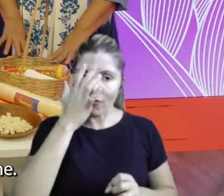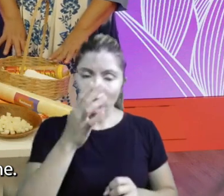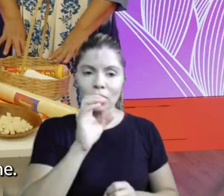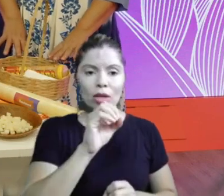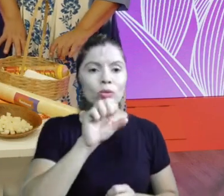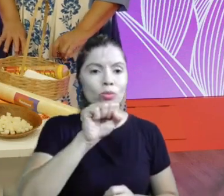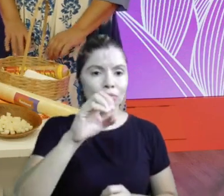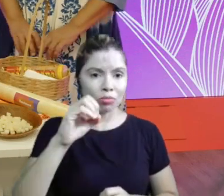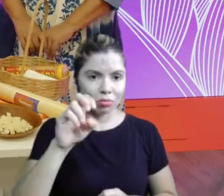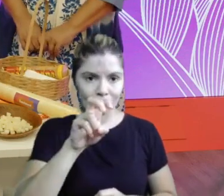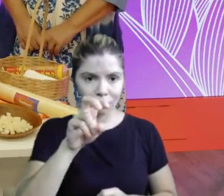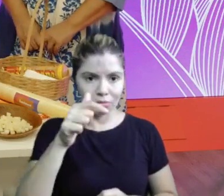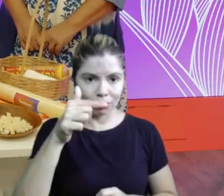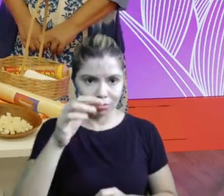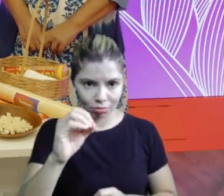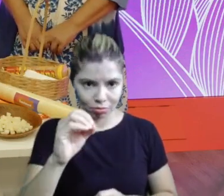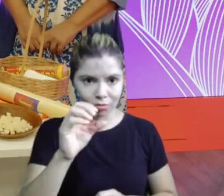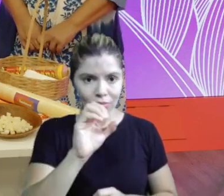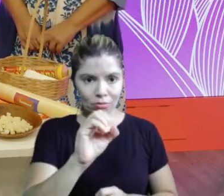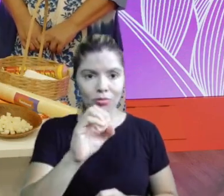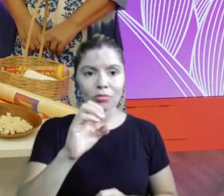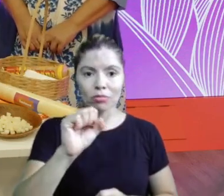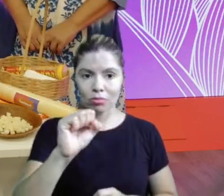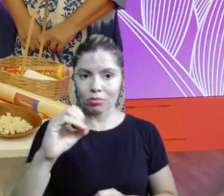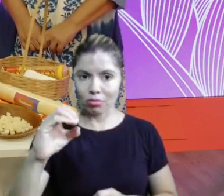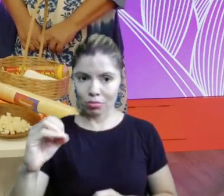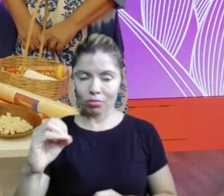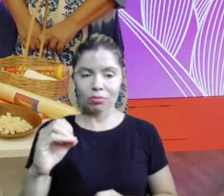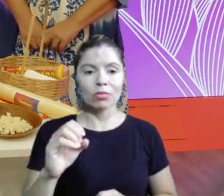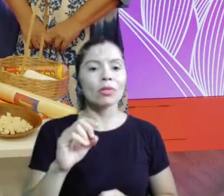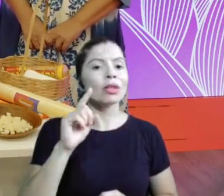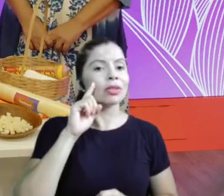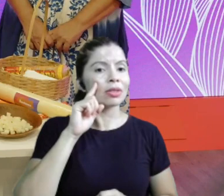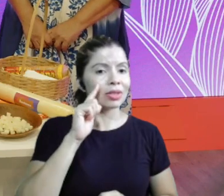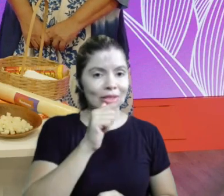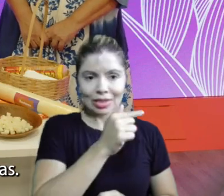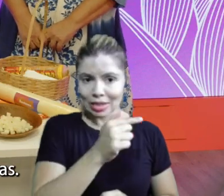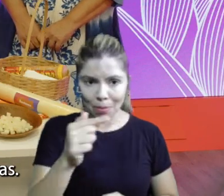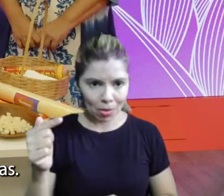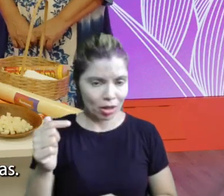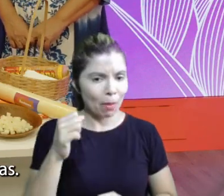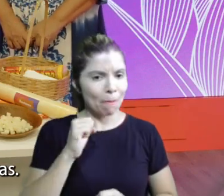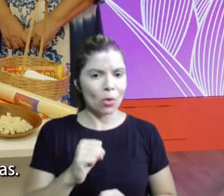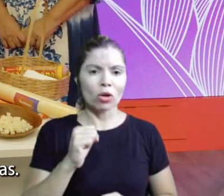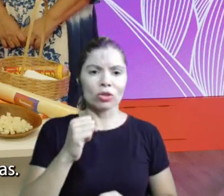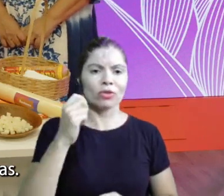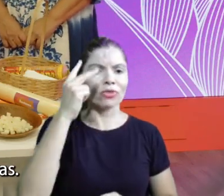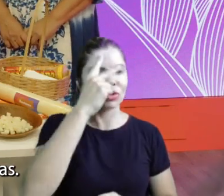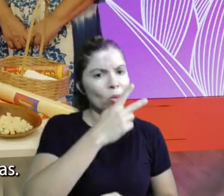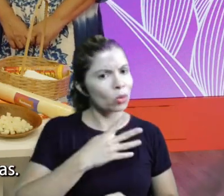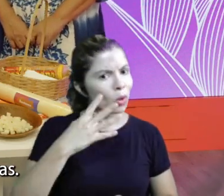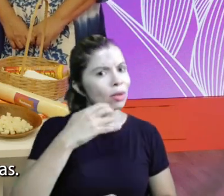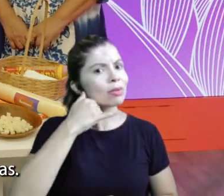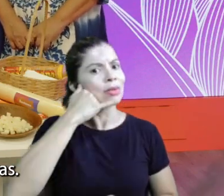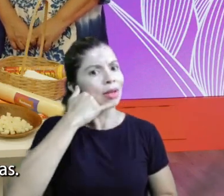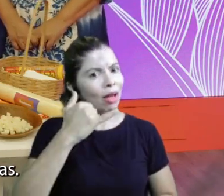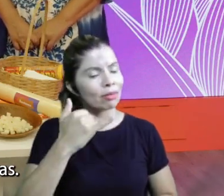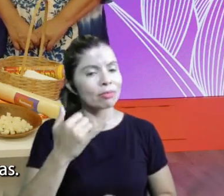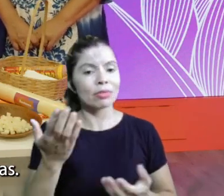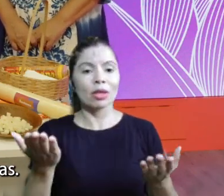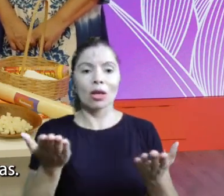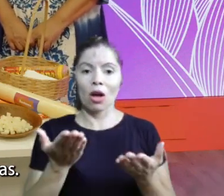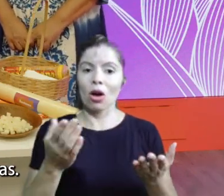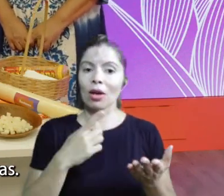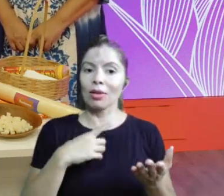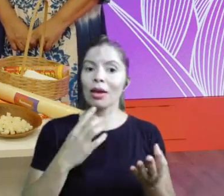é fácil temos o 0800 570 0800 funciona 7 dias por semana 24 horas